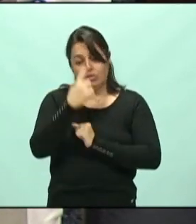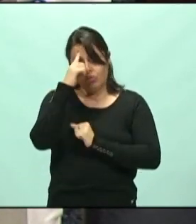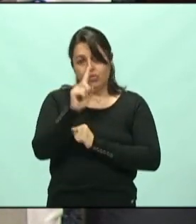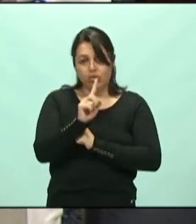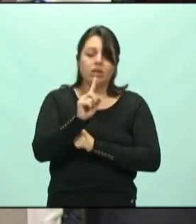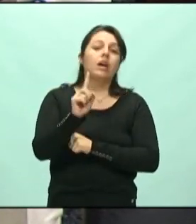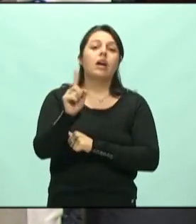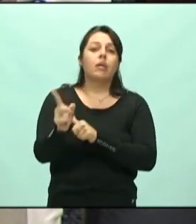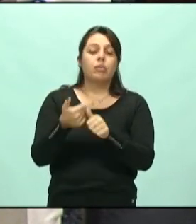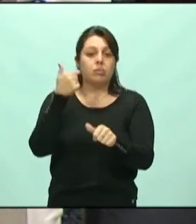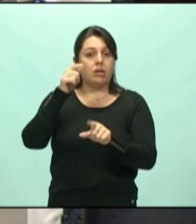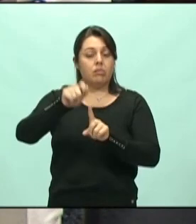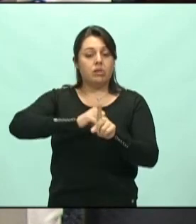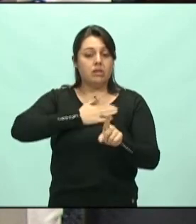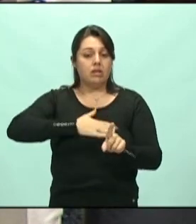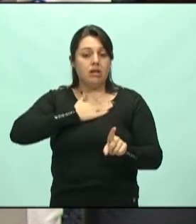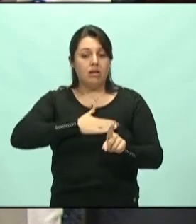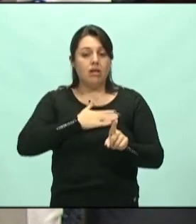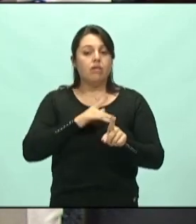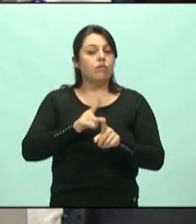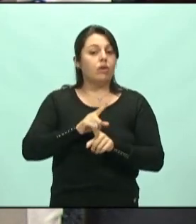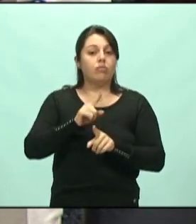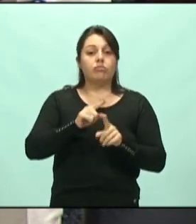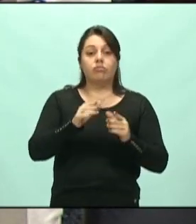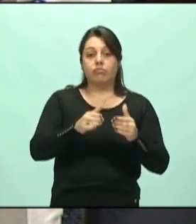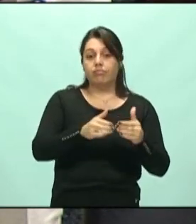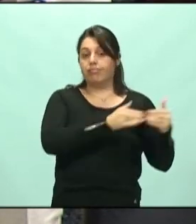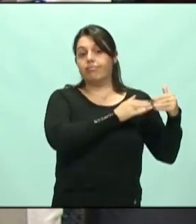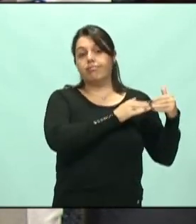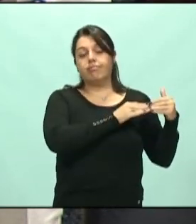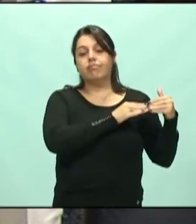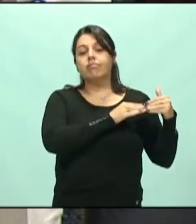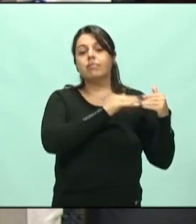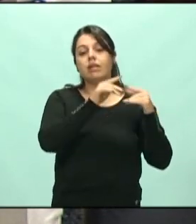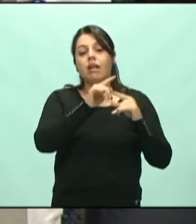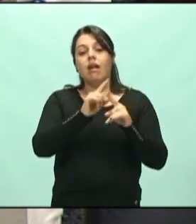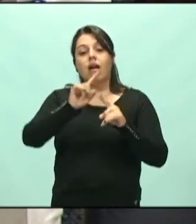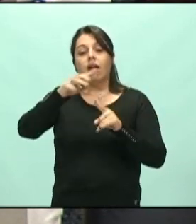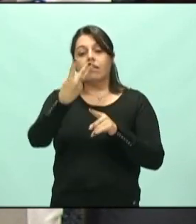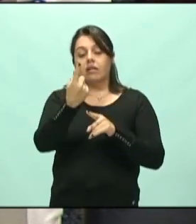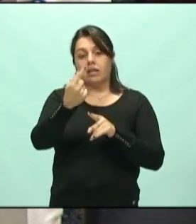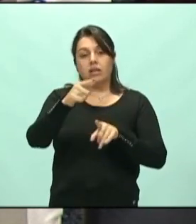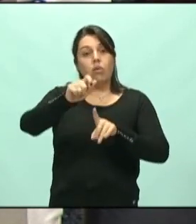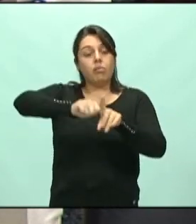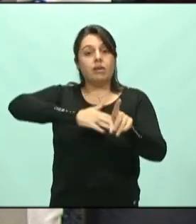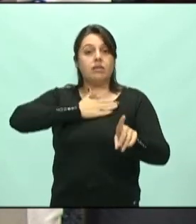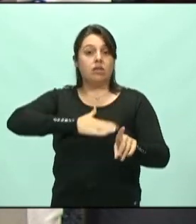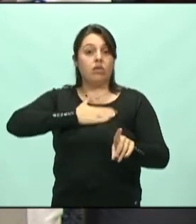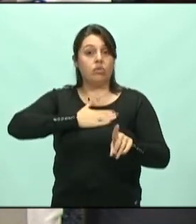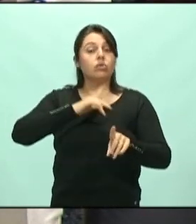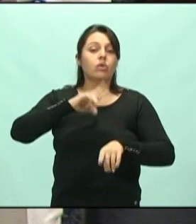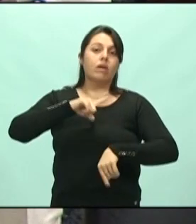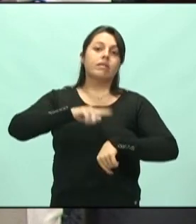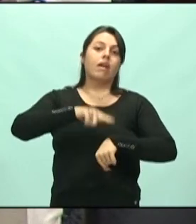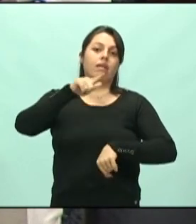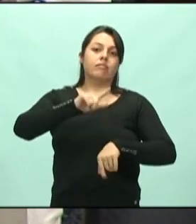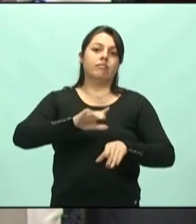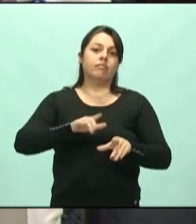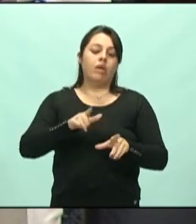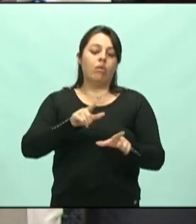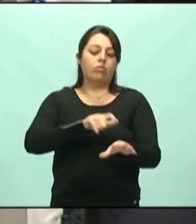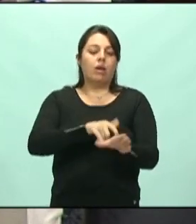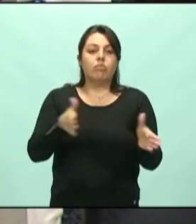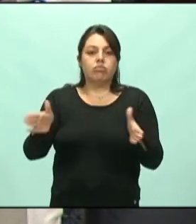1º de agosto, eles foram suspensos, prorrogados suspensos, para 31 de agosto. Então, ganhamos mais um prazo.